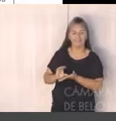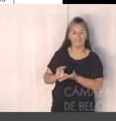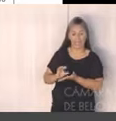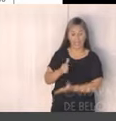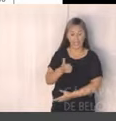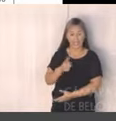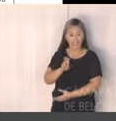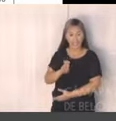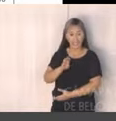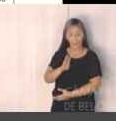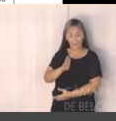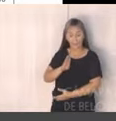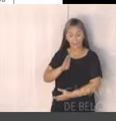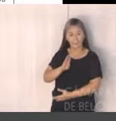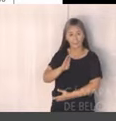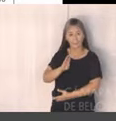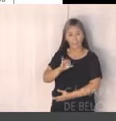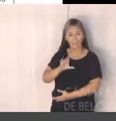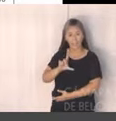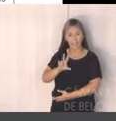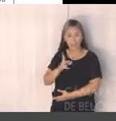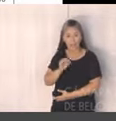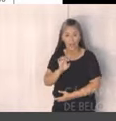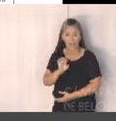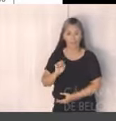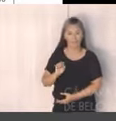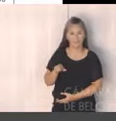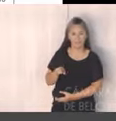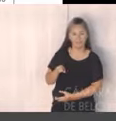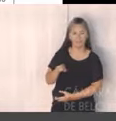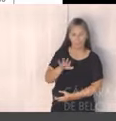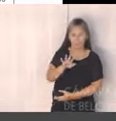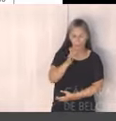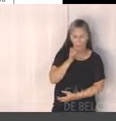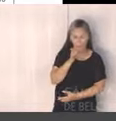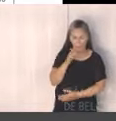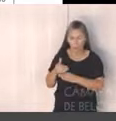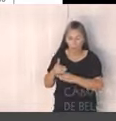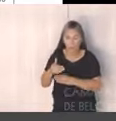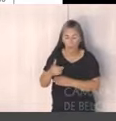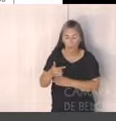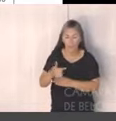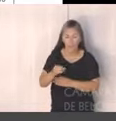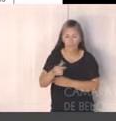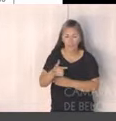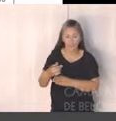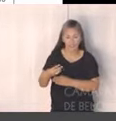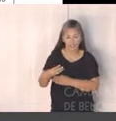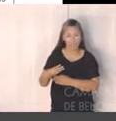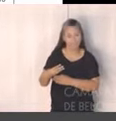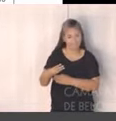.341.000.000. Em 2023, esse valor deve somar R$